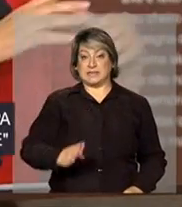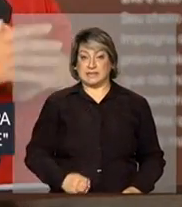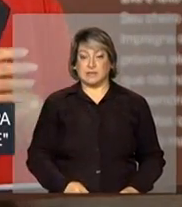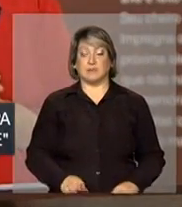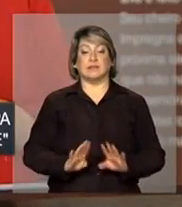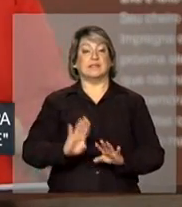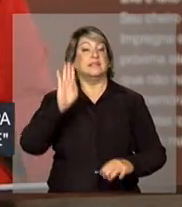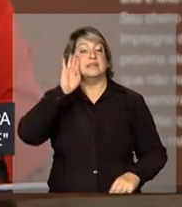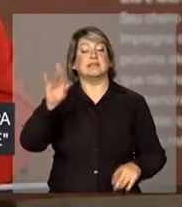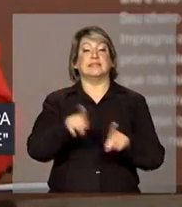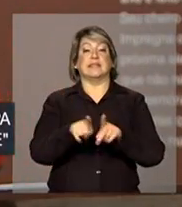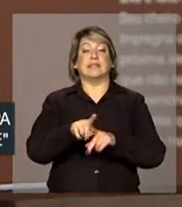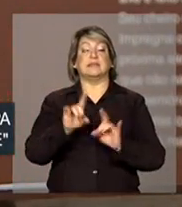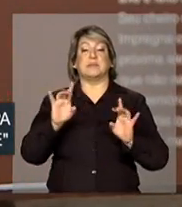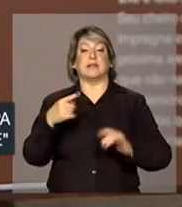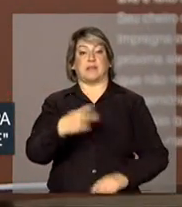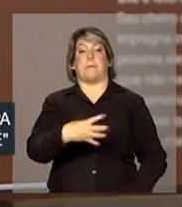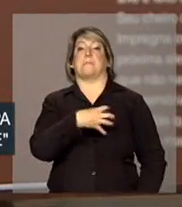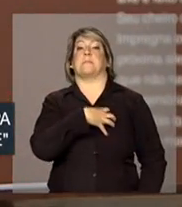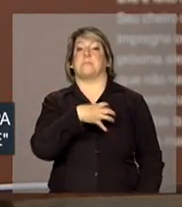especialmente da Bahia.